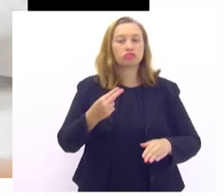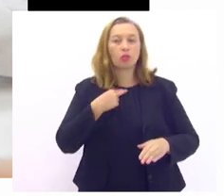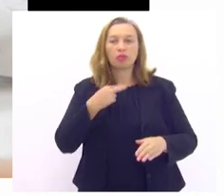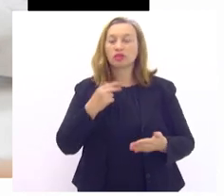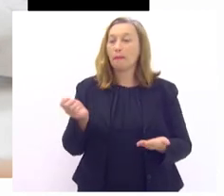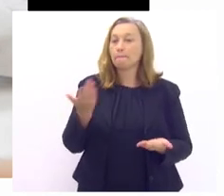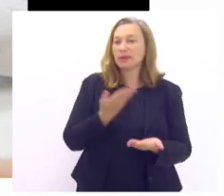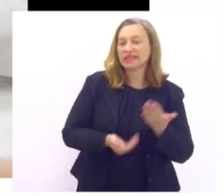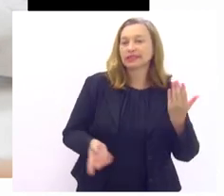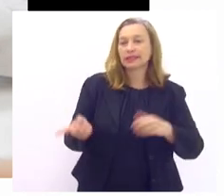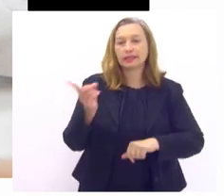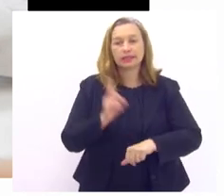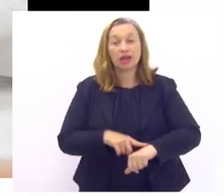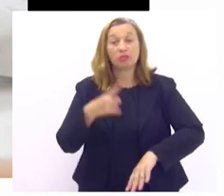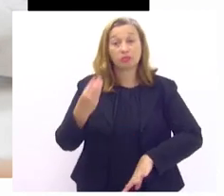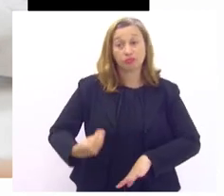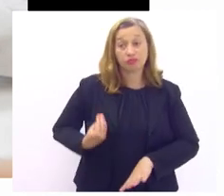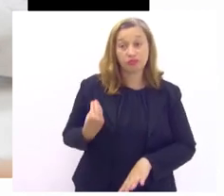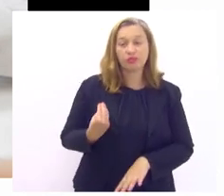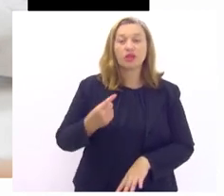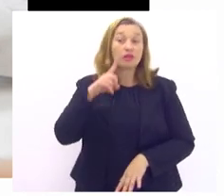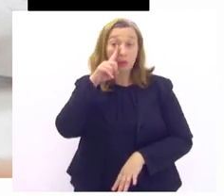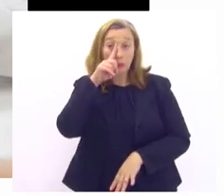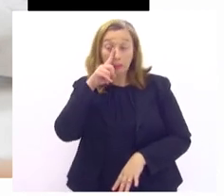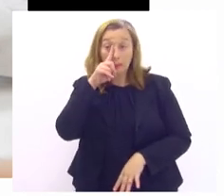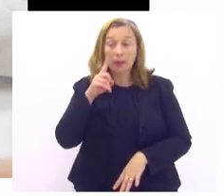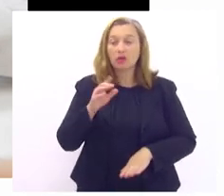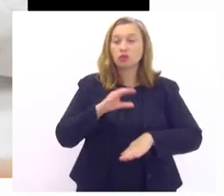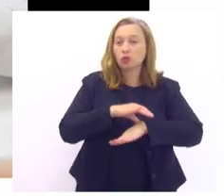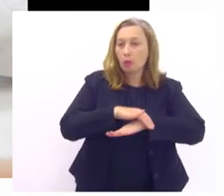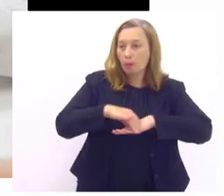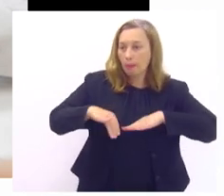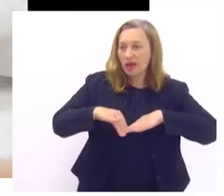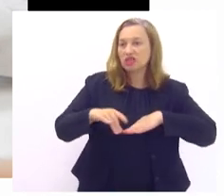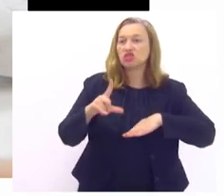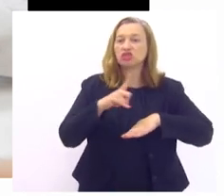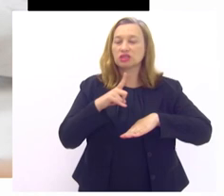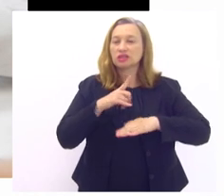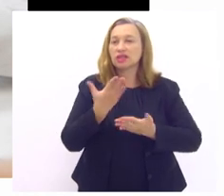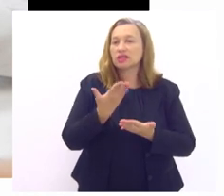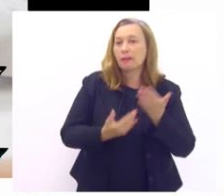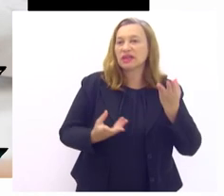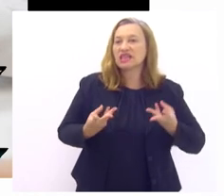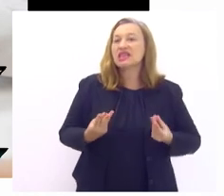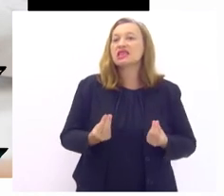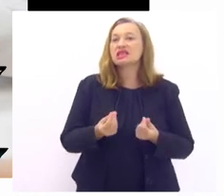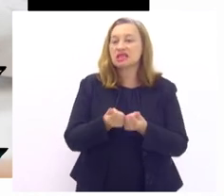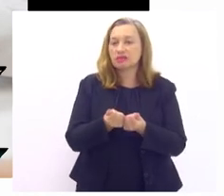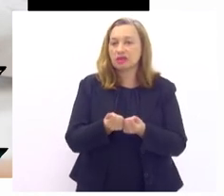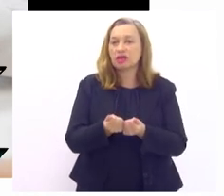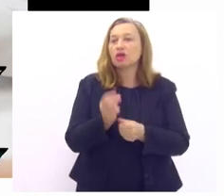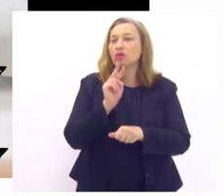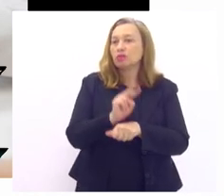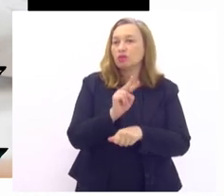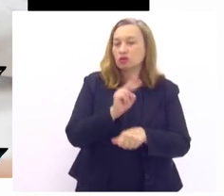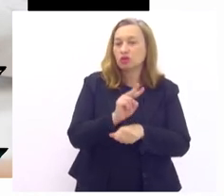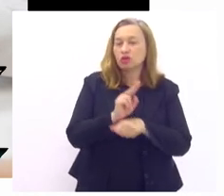então esses fatores de risco para ulceração nos pés a gente tem ali essa perda da sensibilidade protetora a história de doença